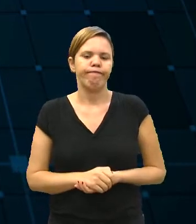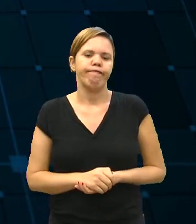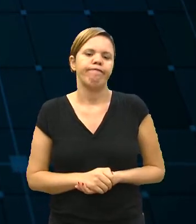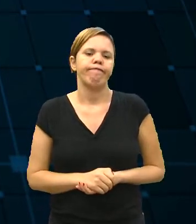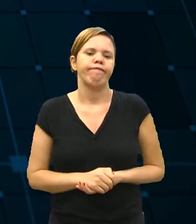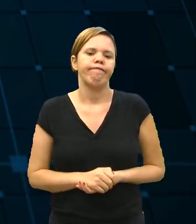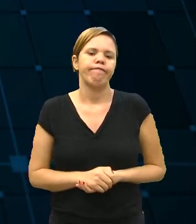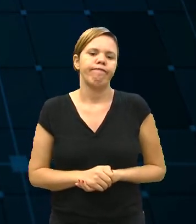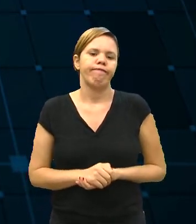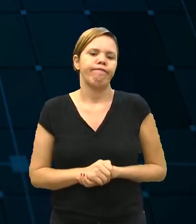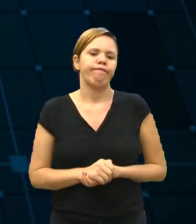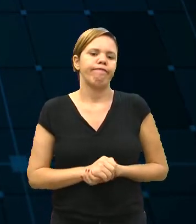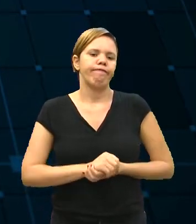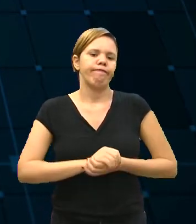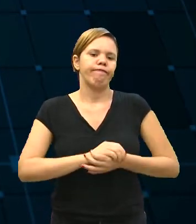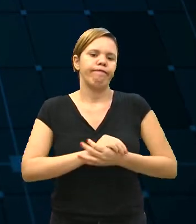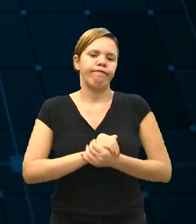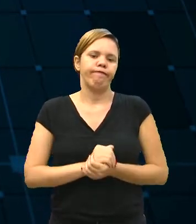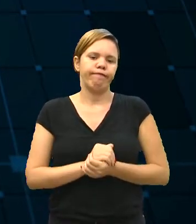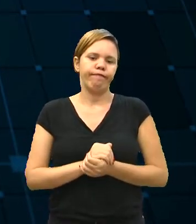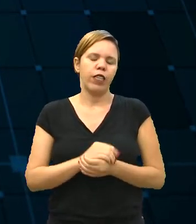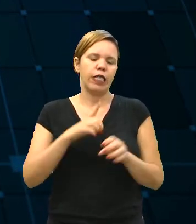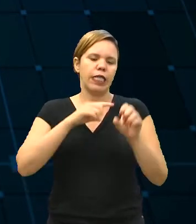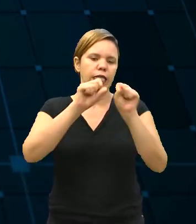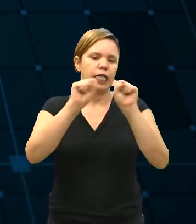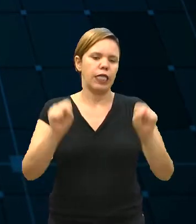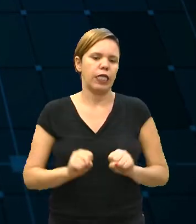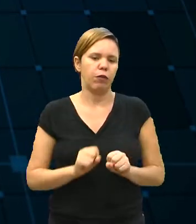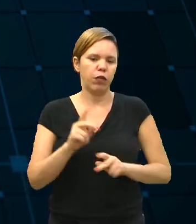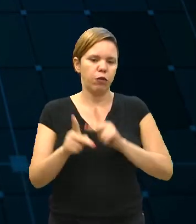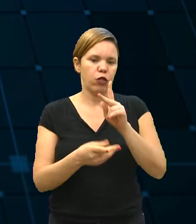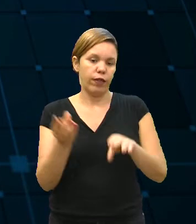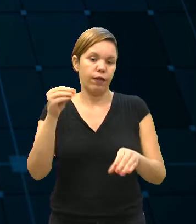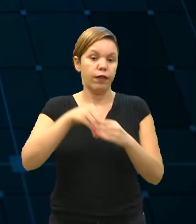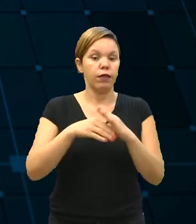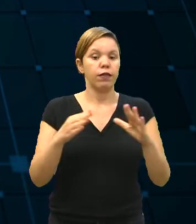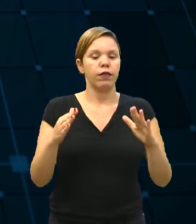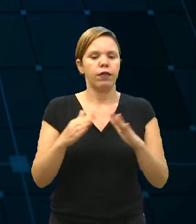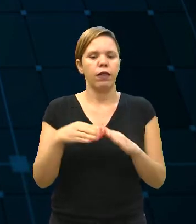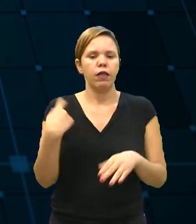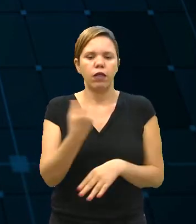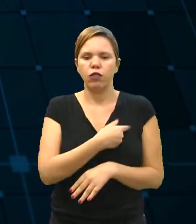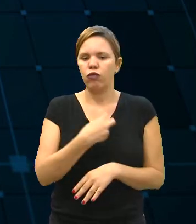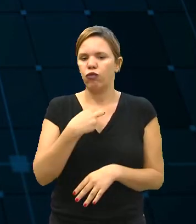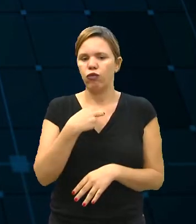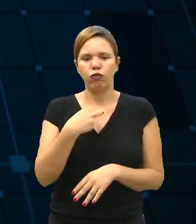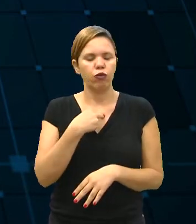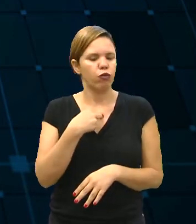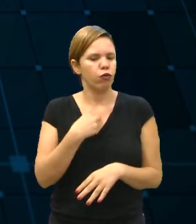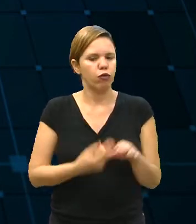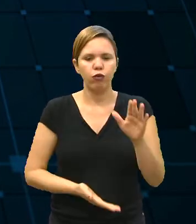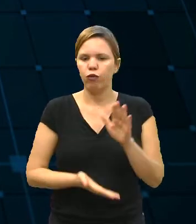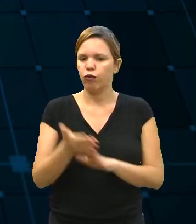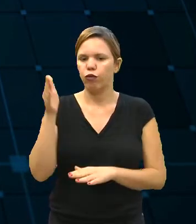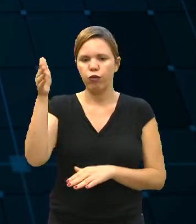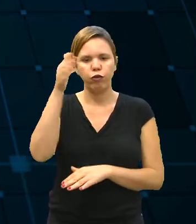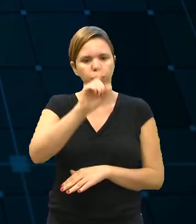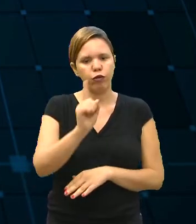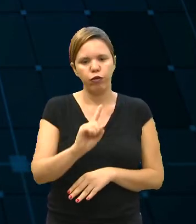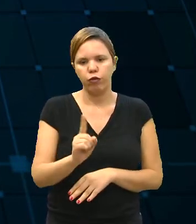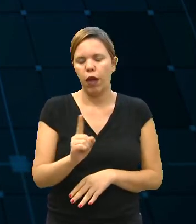lançou um sistema resto à casa, né? Que a gente não pode estar